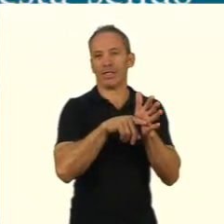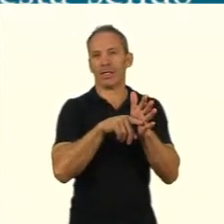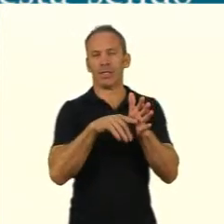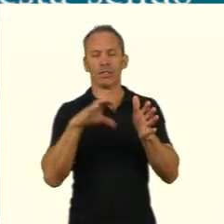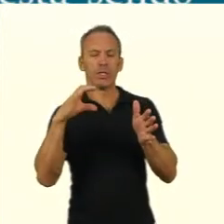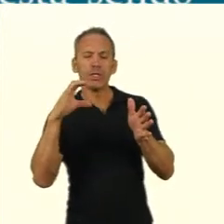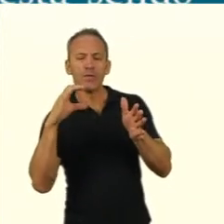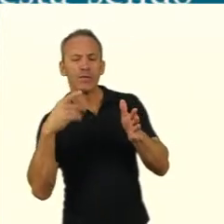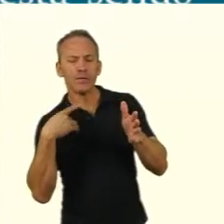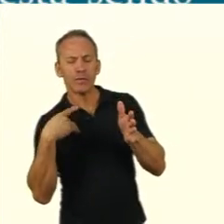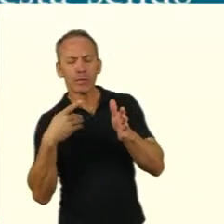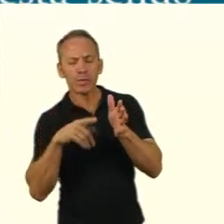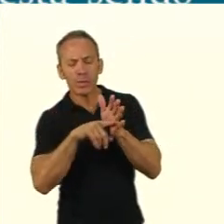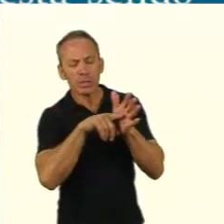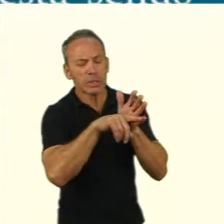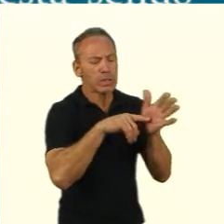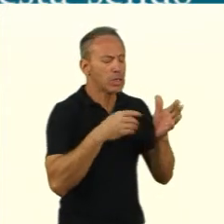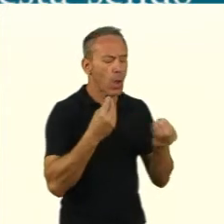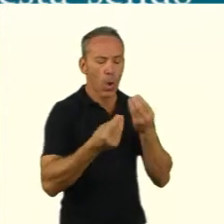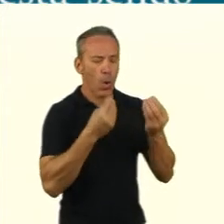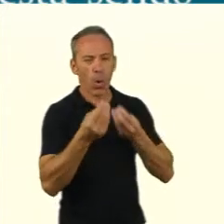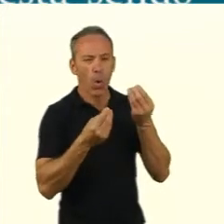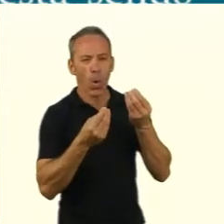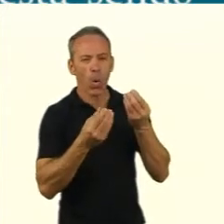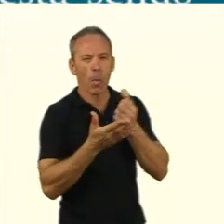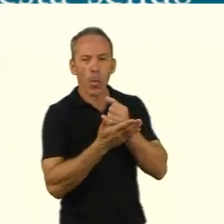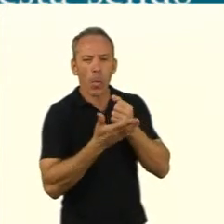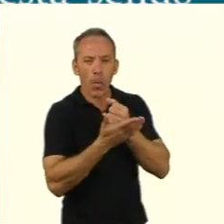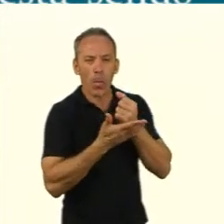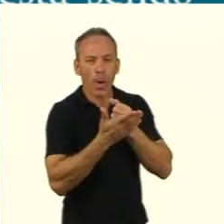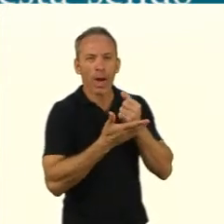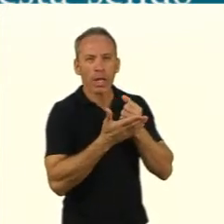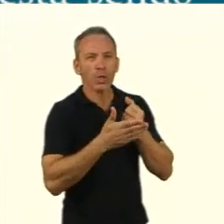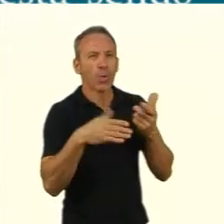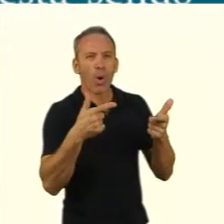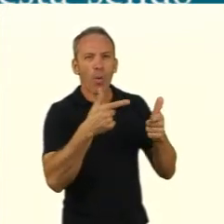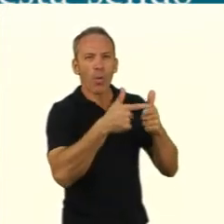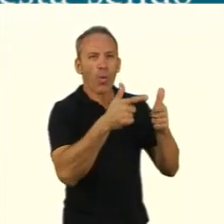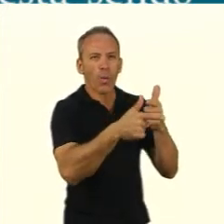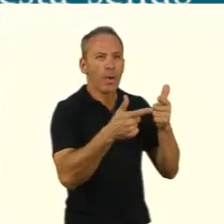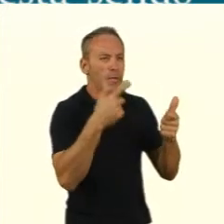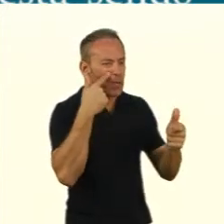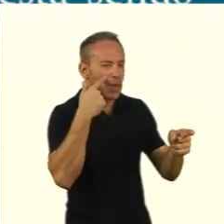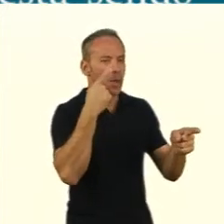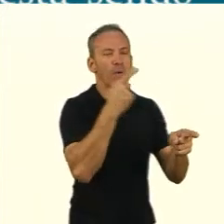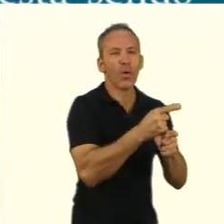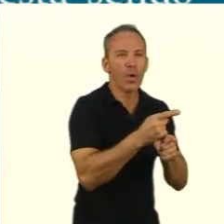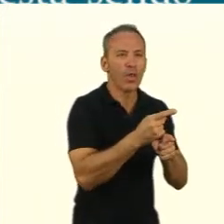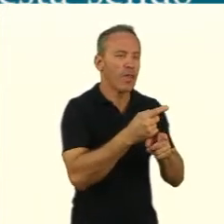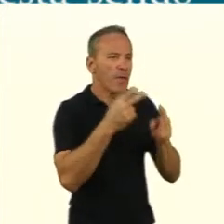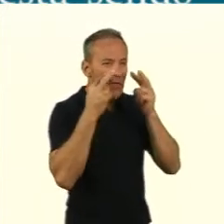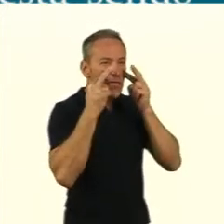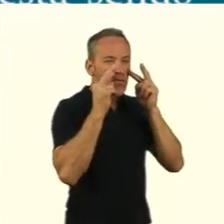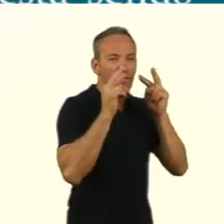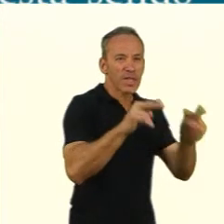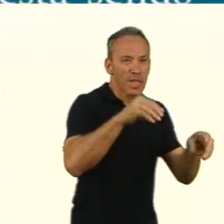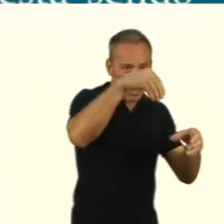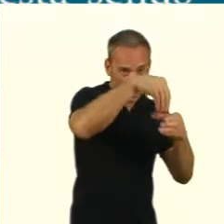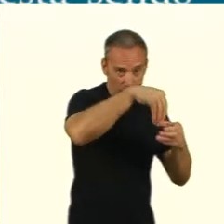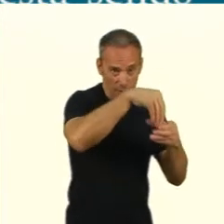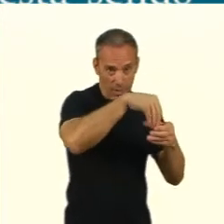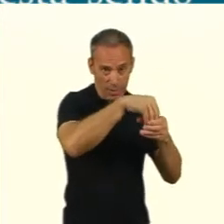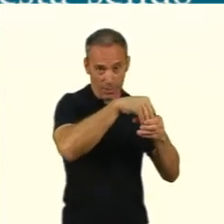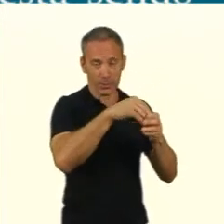colocados sob o olhar do pesquisador ou da pesquisadora, o que, em termos específicos,